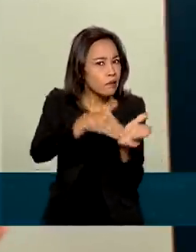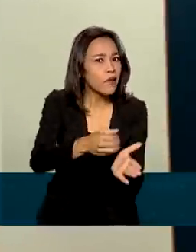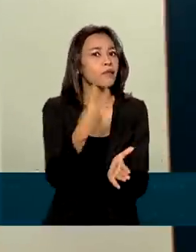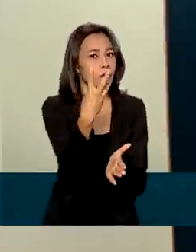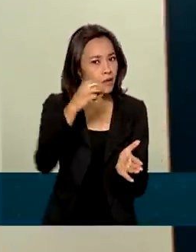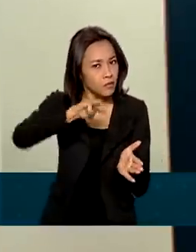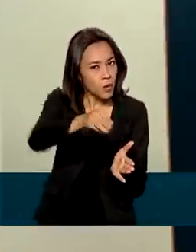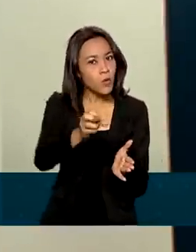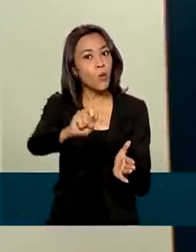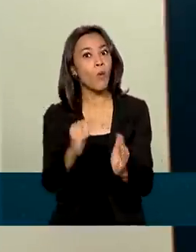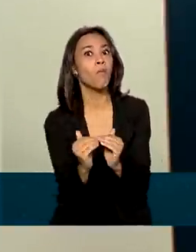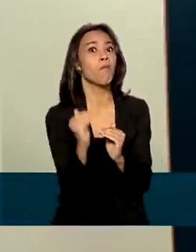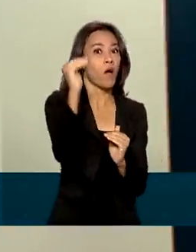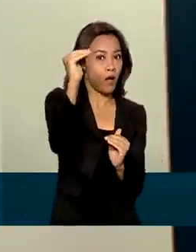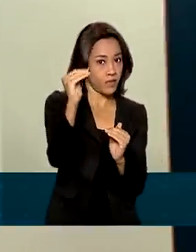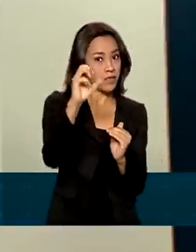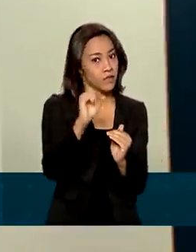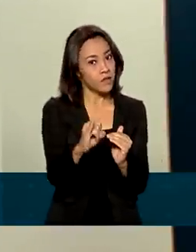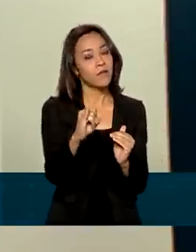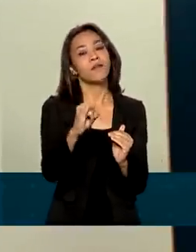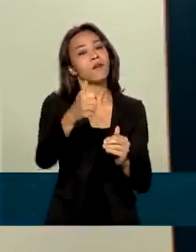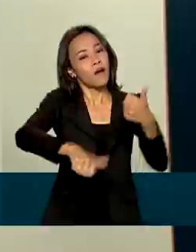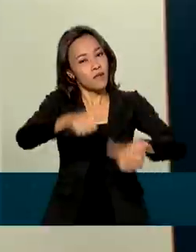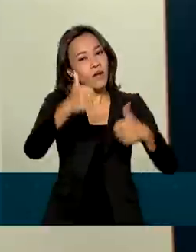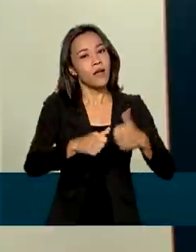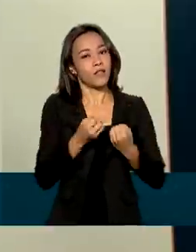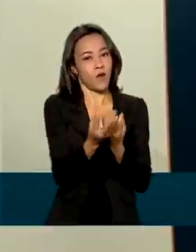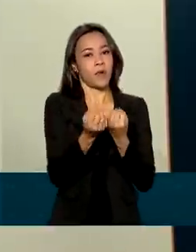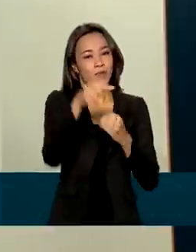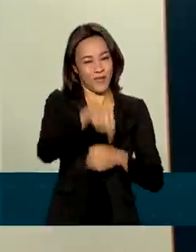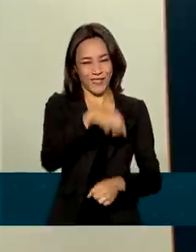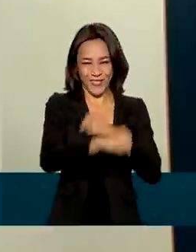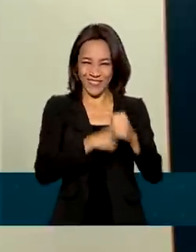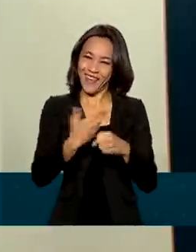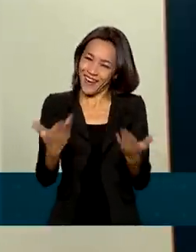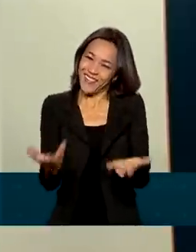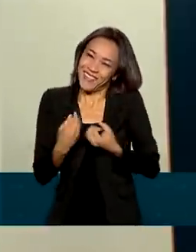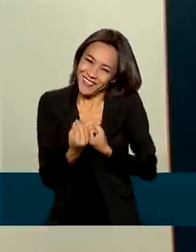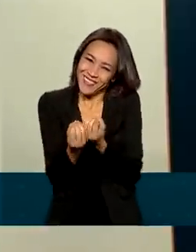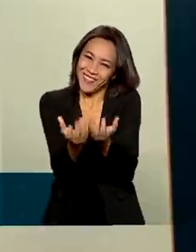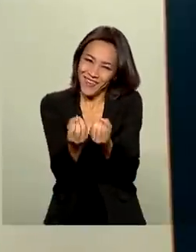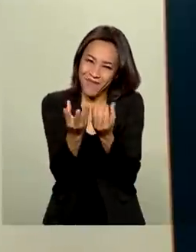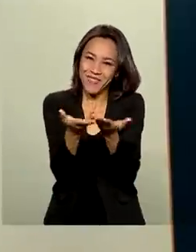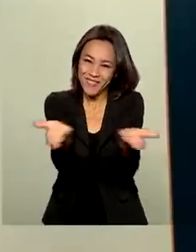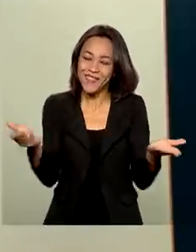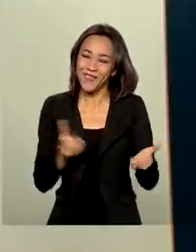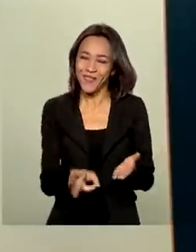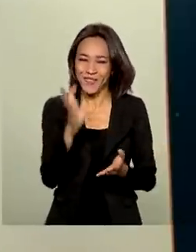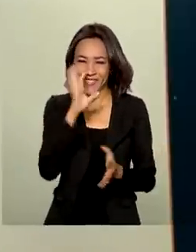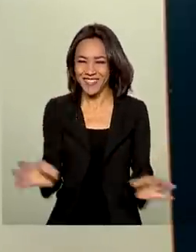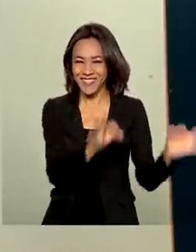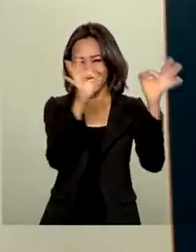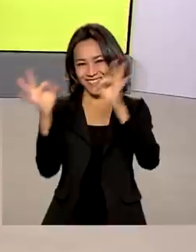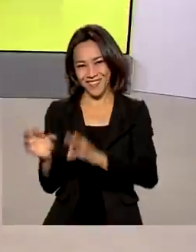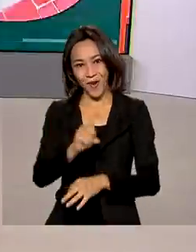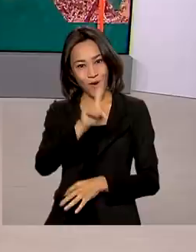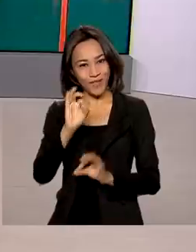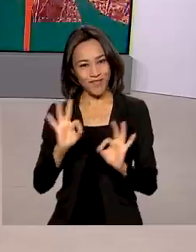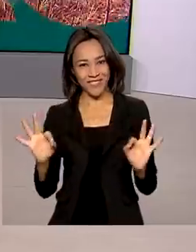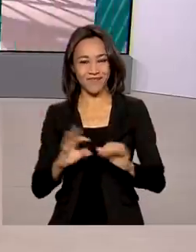se a gente considerar os dados anualizados deste ano. Essa é informação que nós tínhamos para hoje, continue conosco e tenha um ótimo dia.